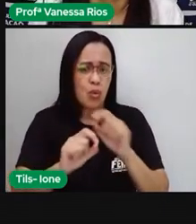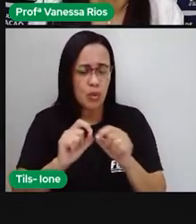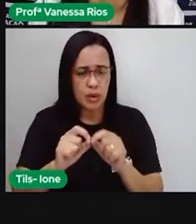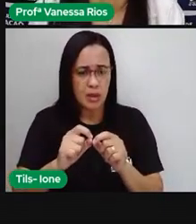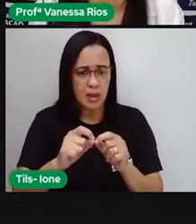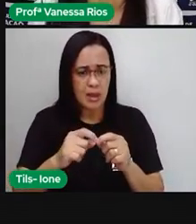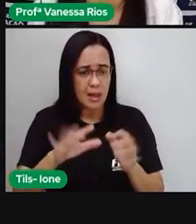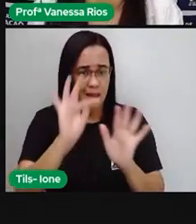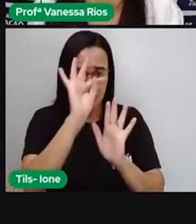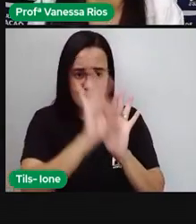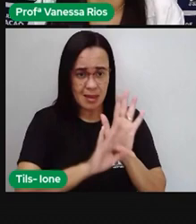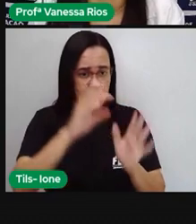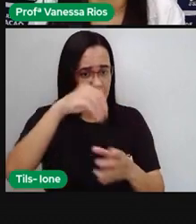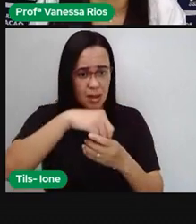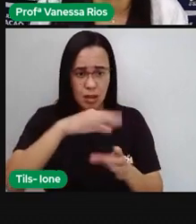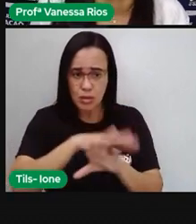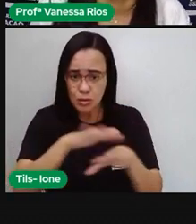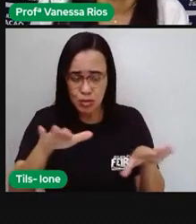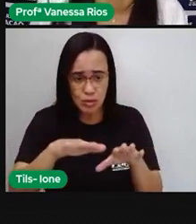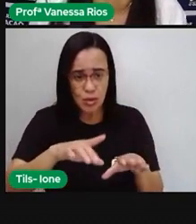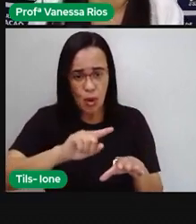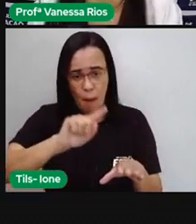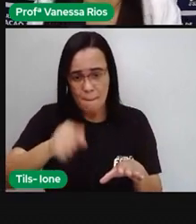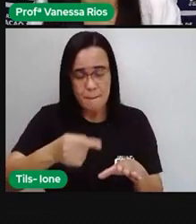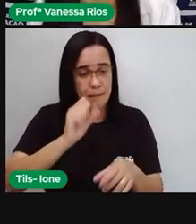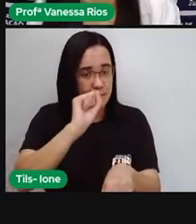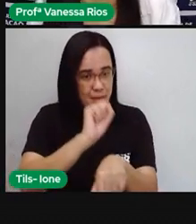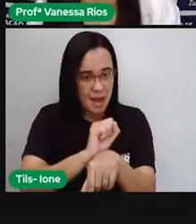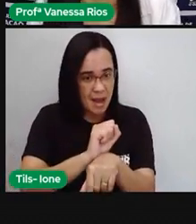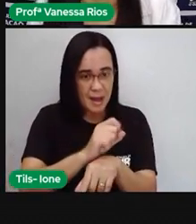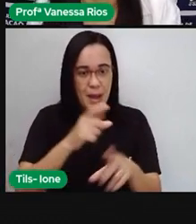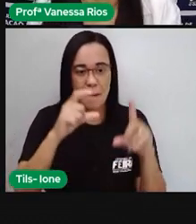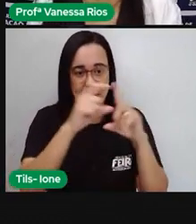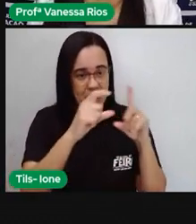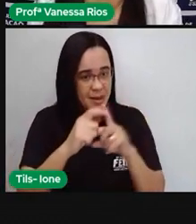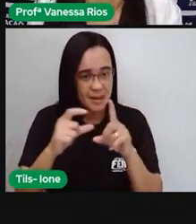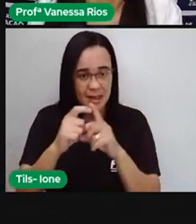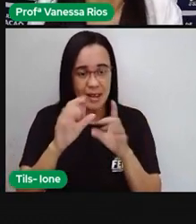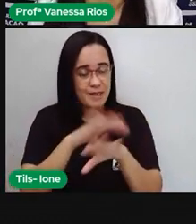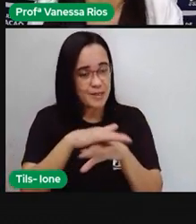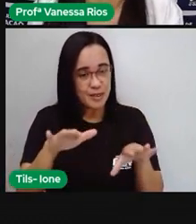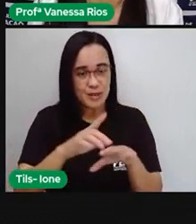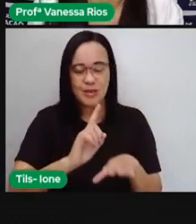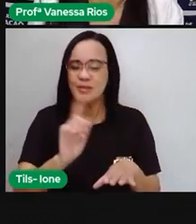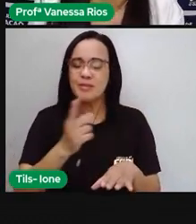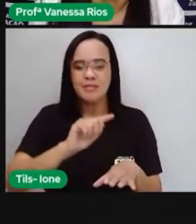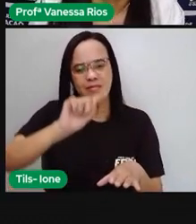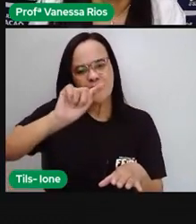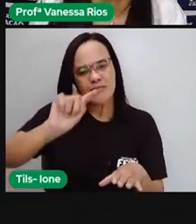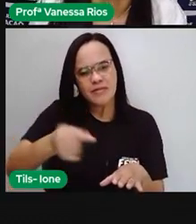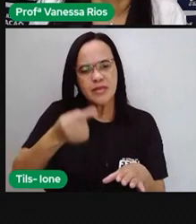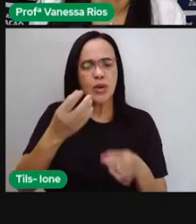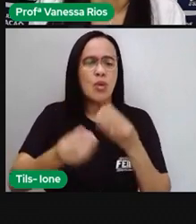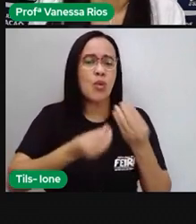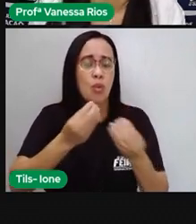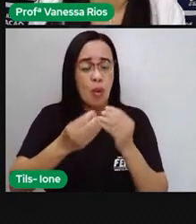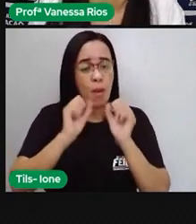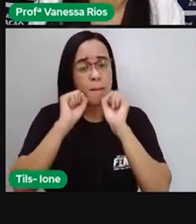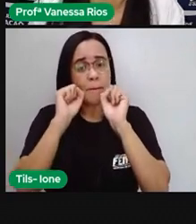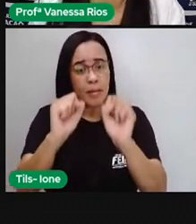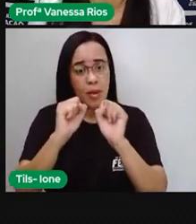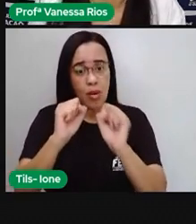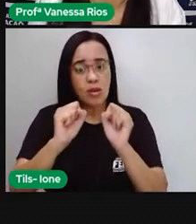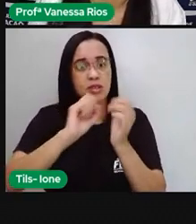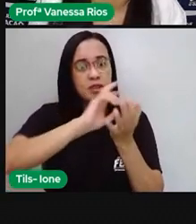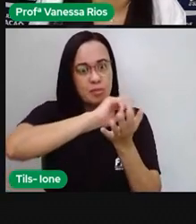textos, não é? Dando pausa lá nas frases, nas palavras, não. A vírgula, ela também pode aparecer em